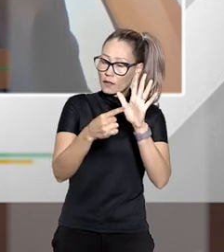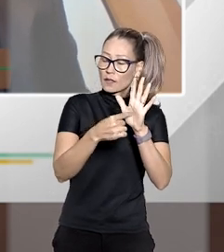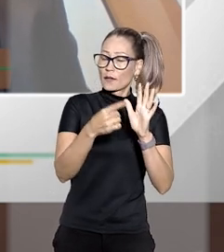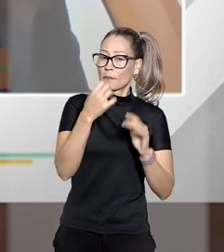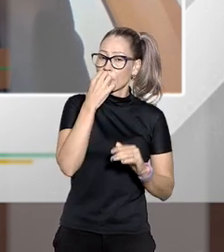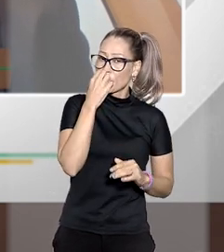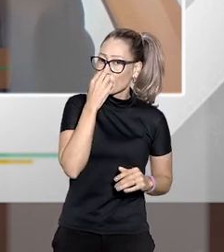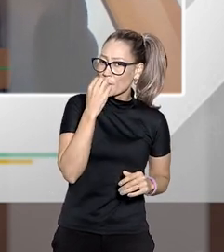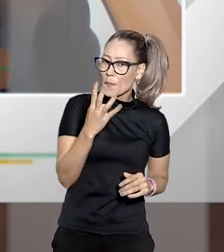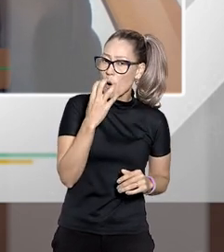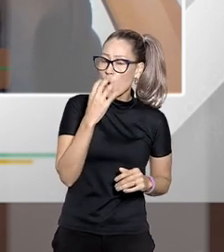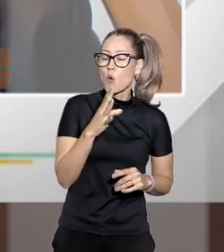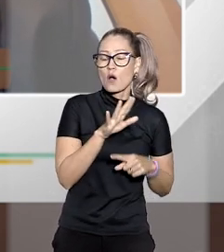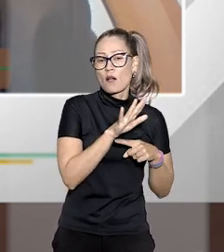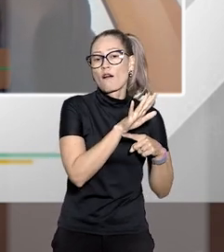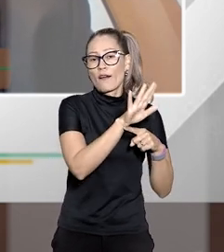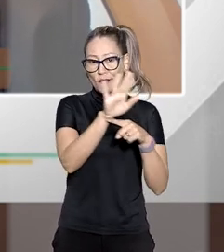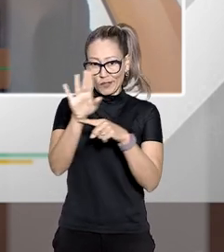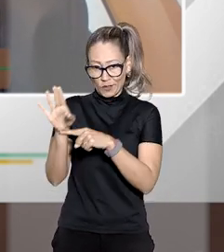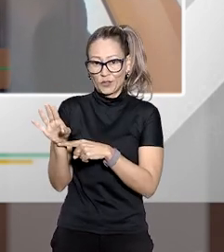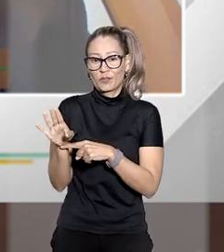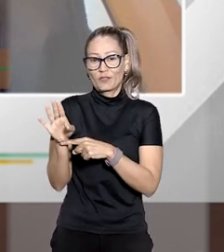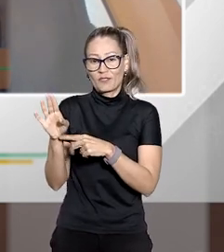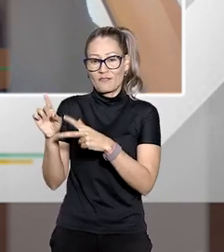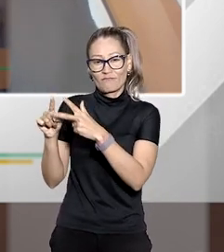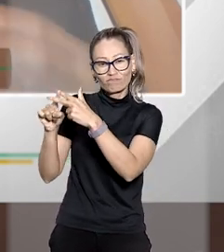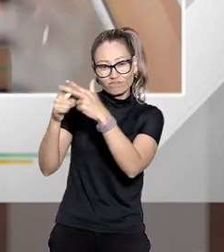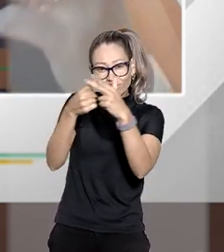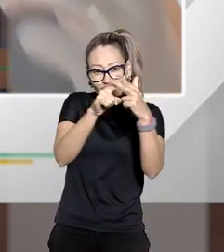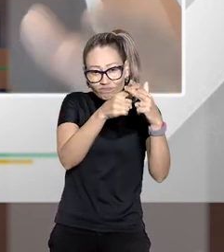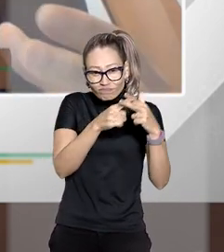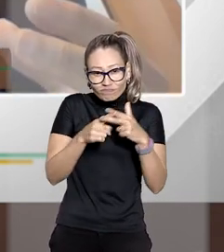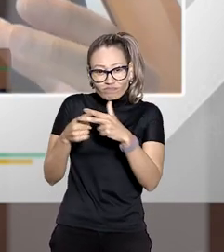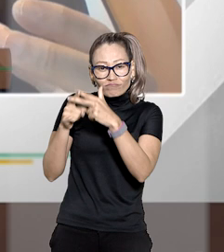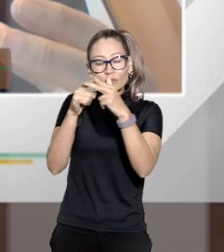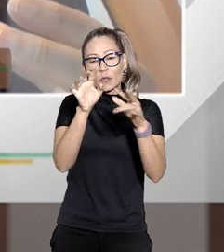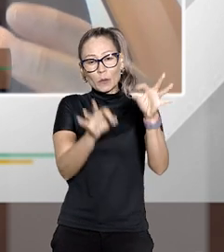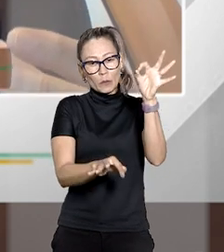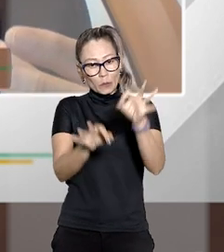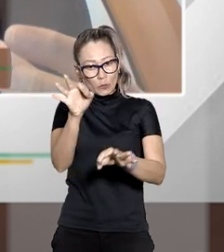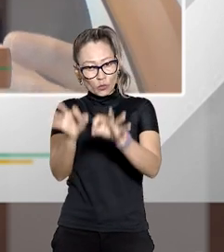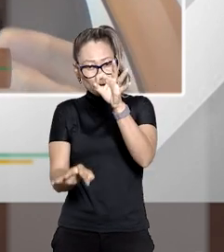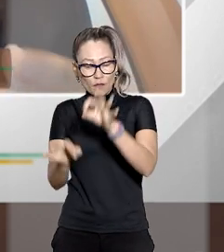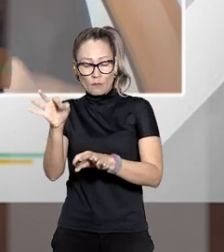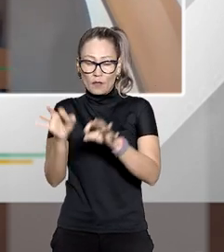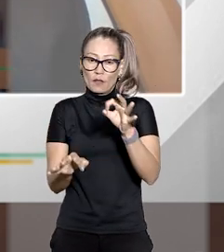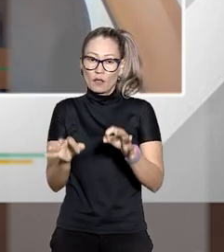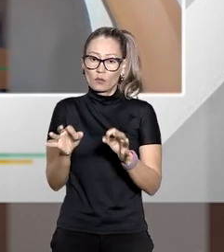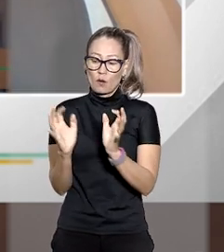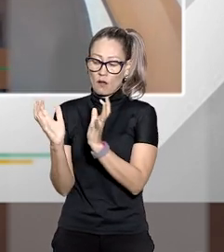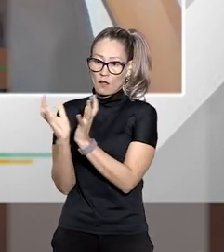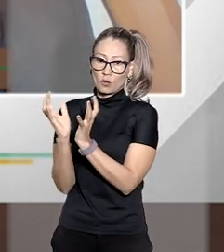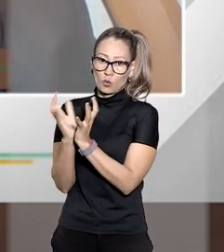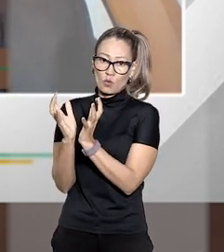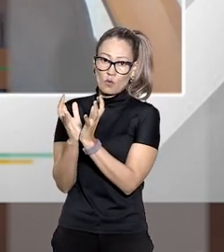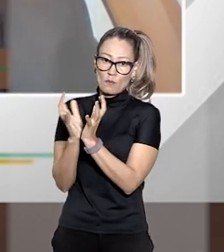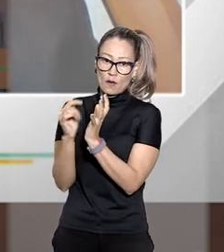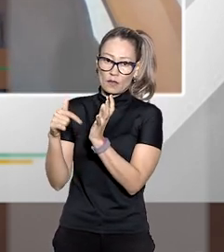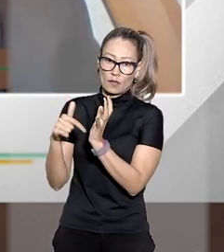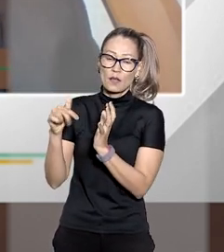andou bem e criou esse instrumento de o julgamento de um recurso inominado cabe a turma